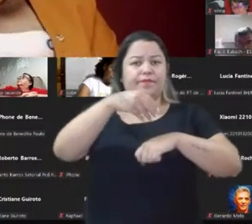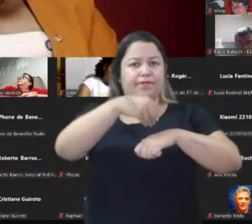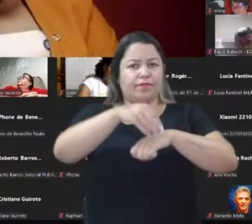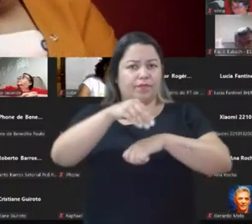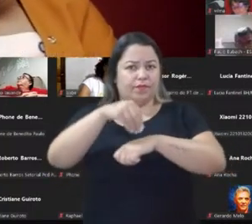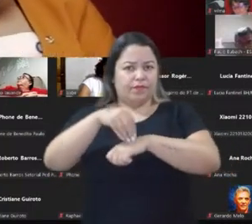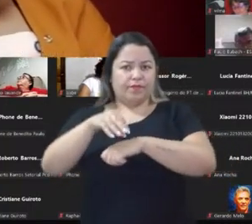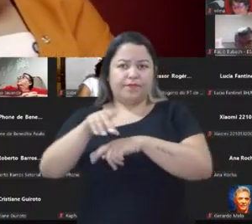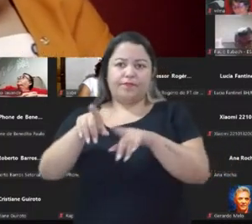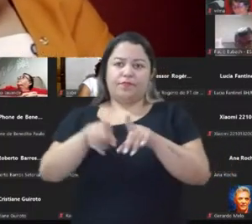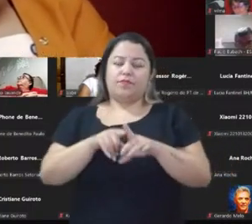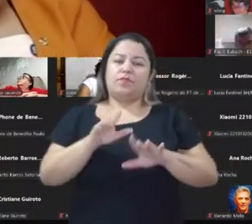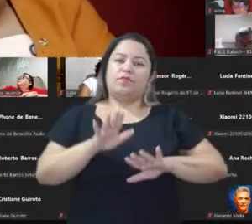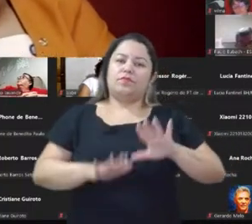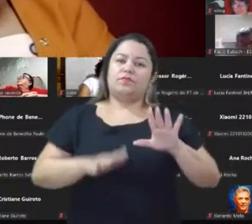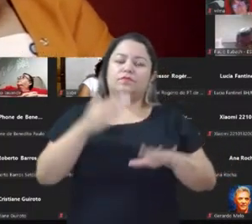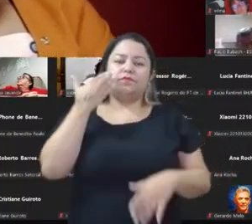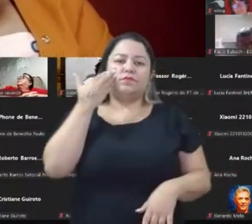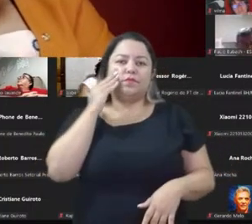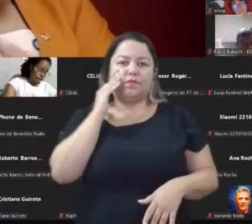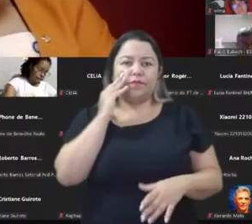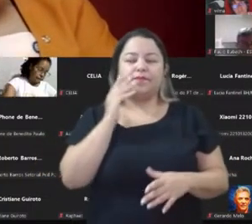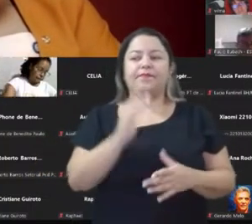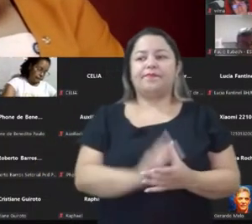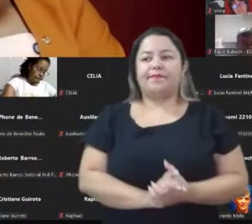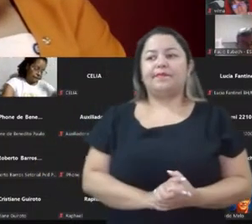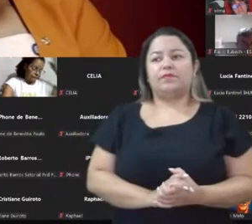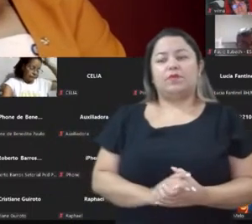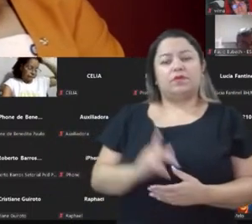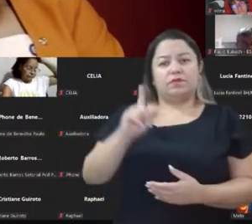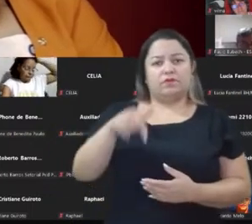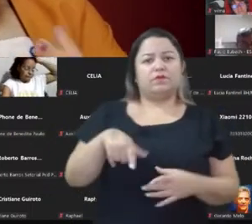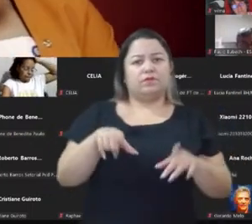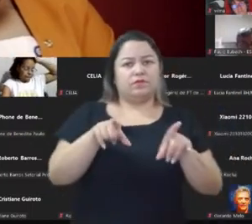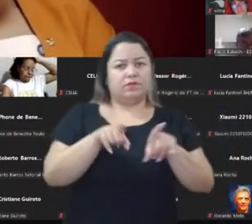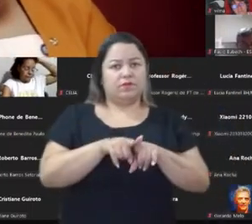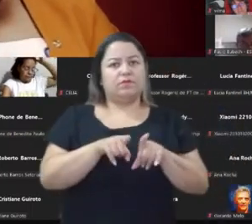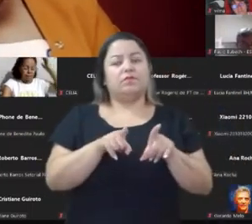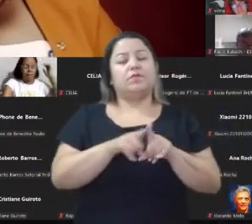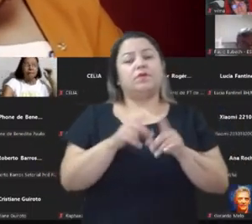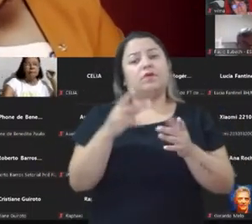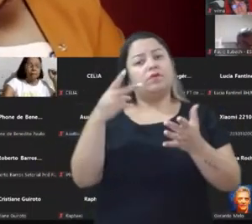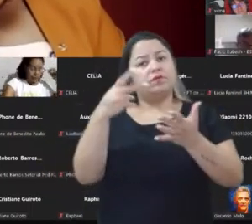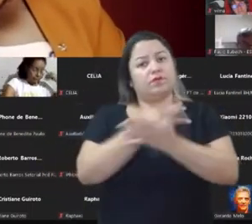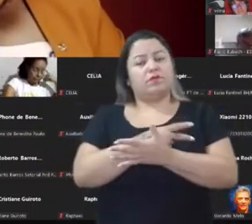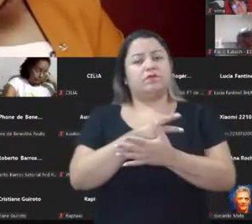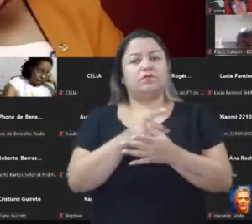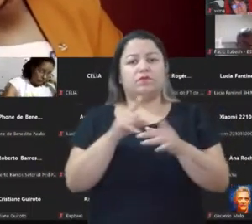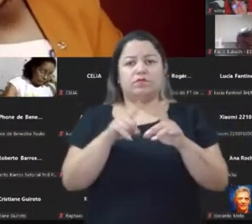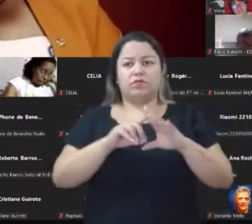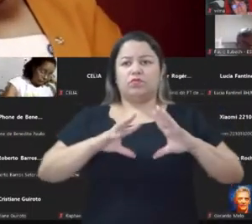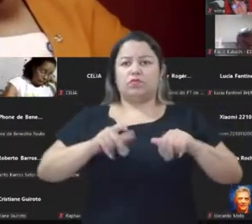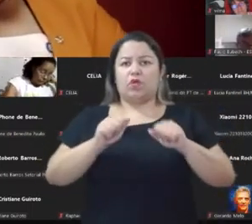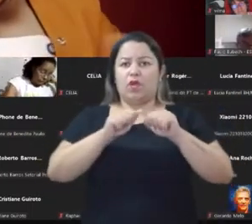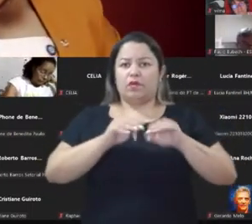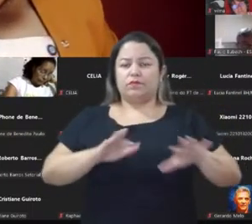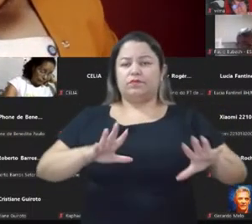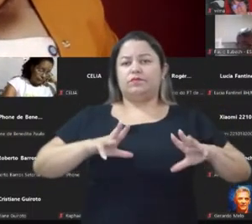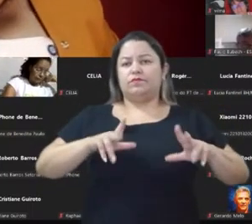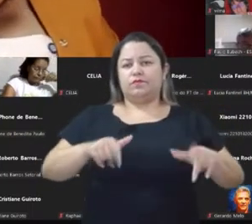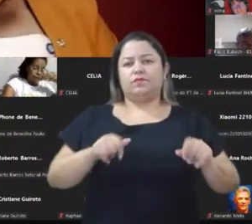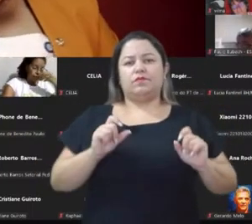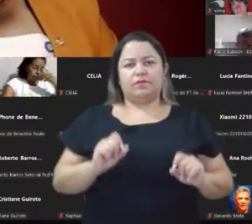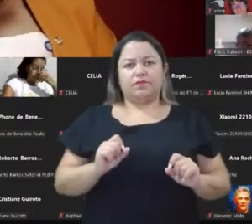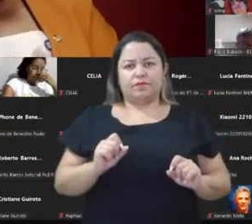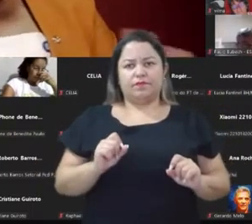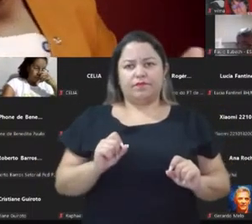determinadas visões e perspectivas, são essas visões e perspectivas que passam a chegar para você. É aquilo que